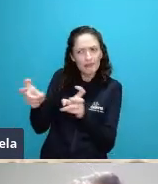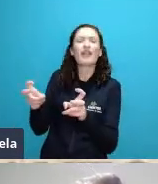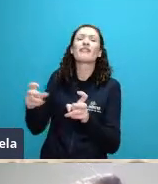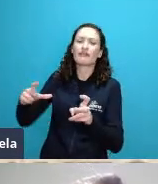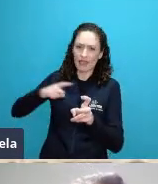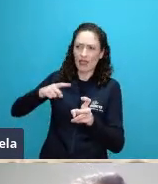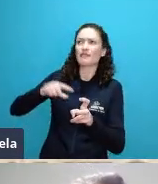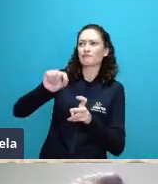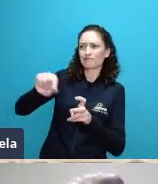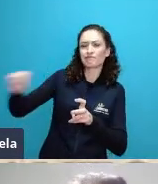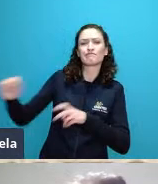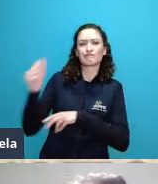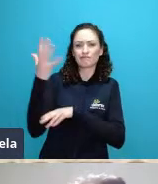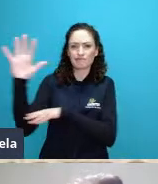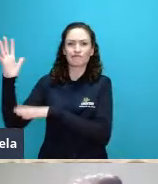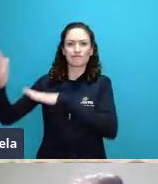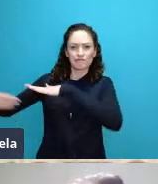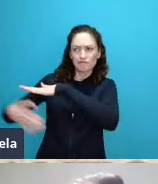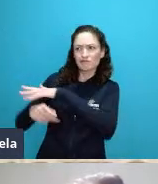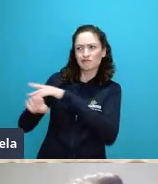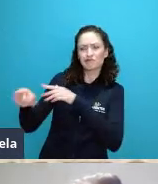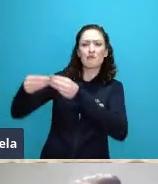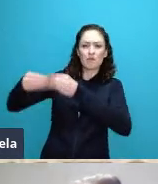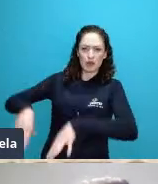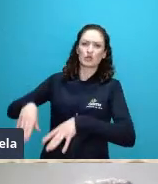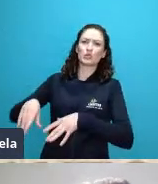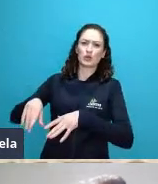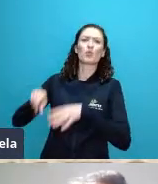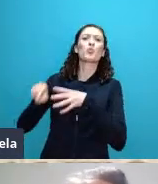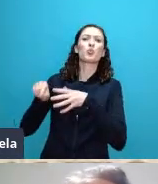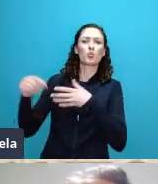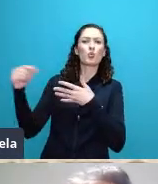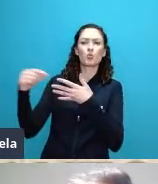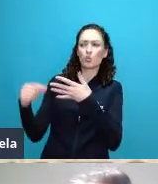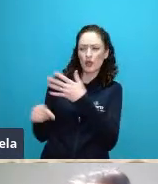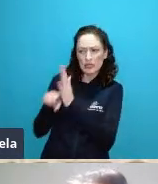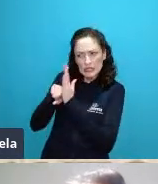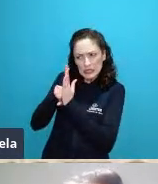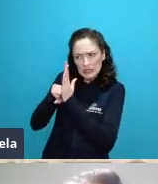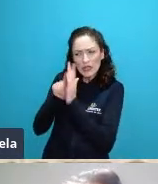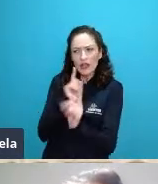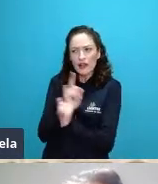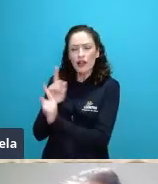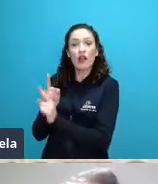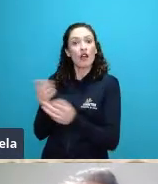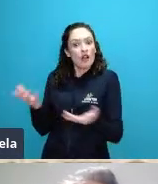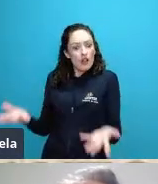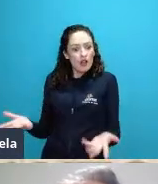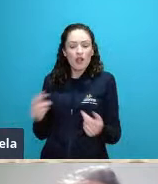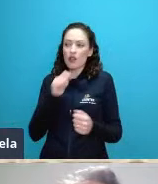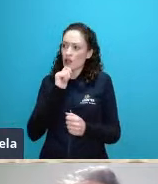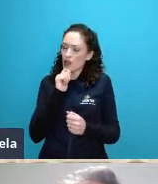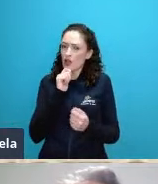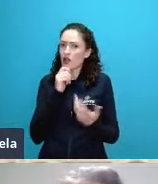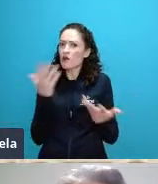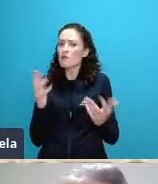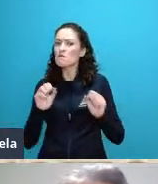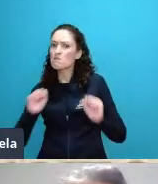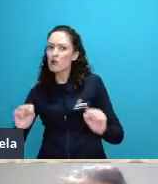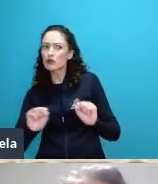o viés dele uma pesquisa a tornar a pesquisa dele com um viés muito mais conservacionista para tentar entender como que as dinâmicas